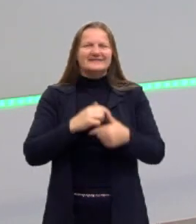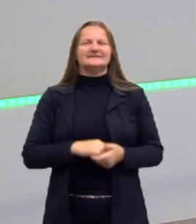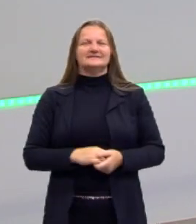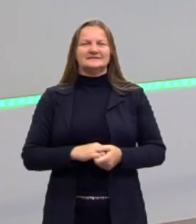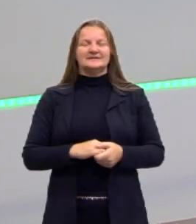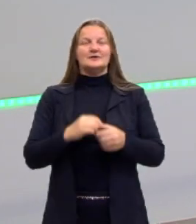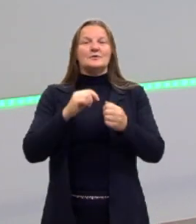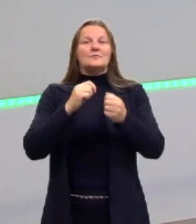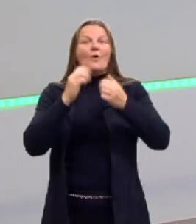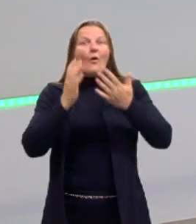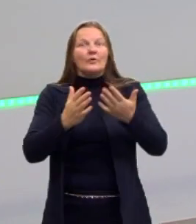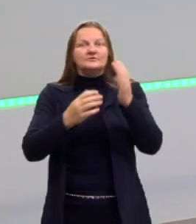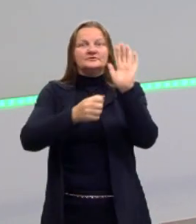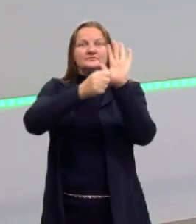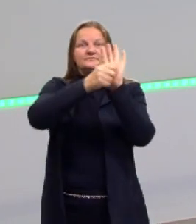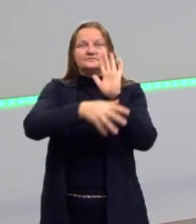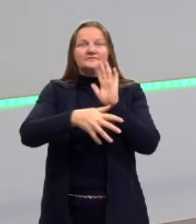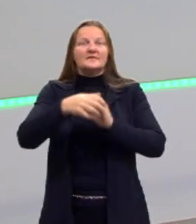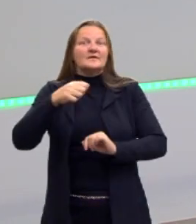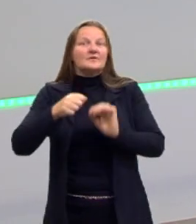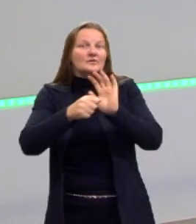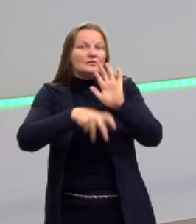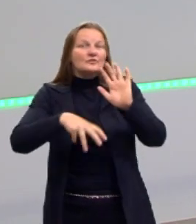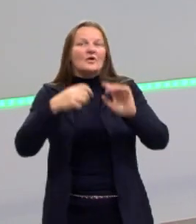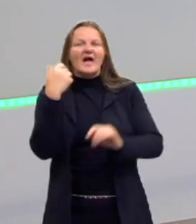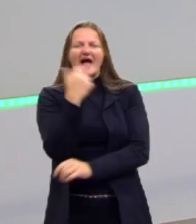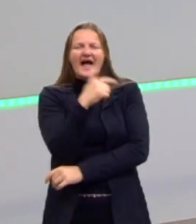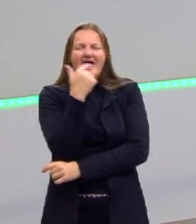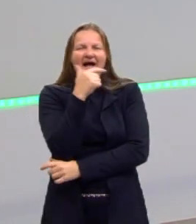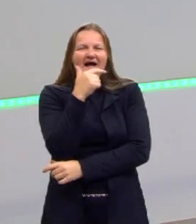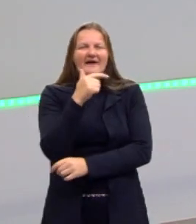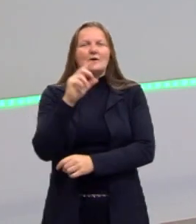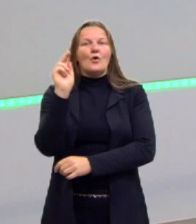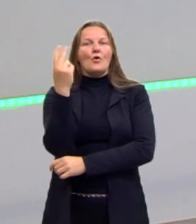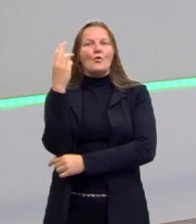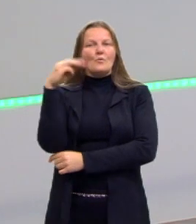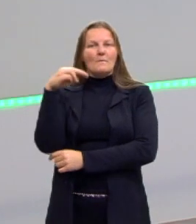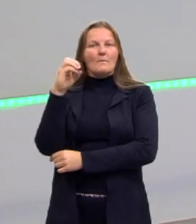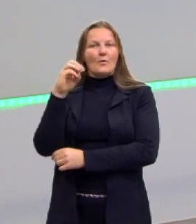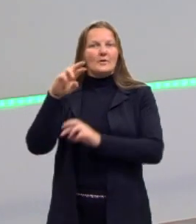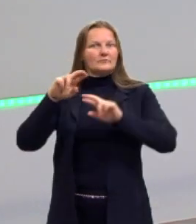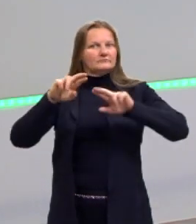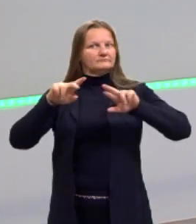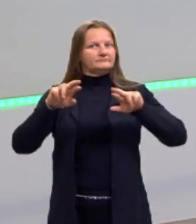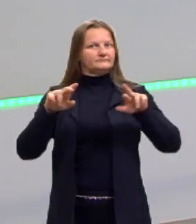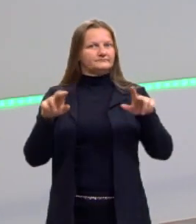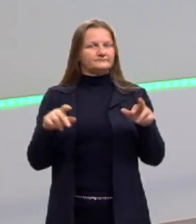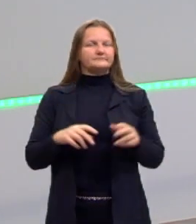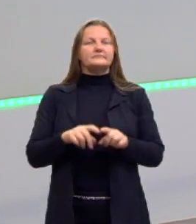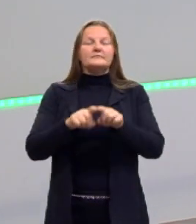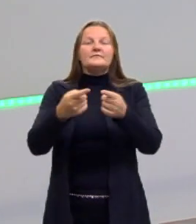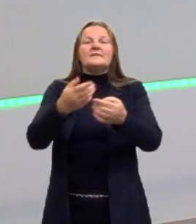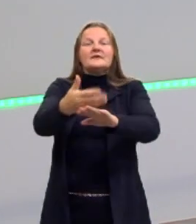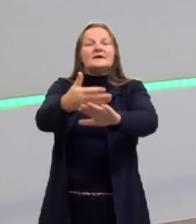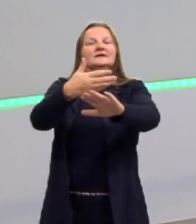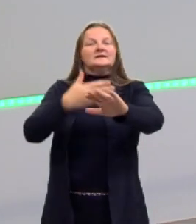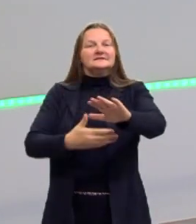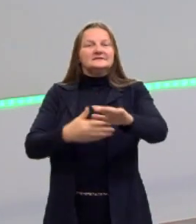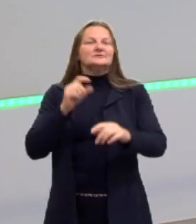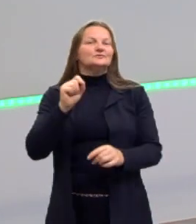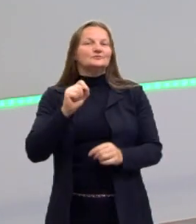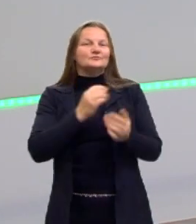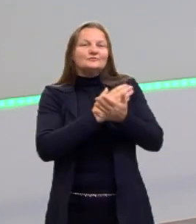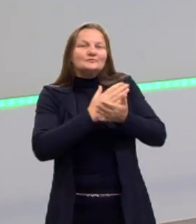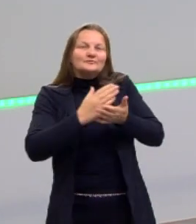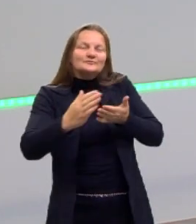gêneros de humor. Então, hoje a gente fala sobre isso. Mas antes, eu